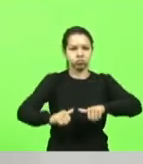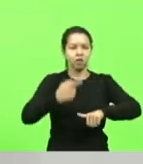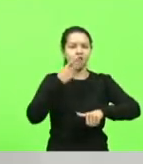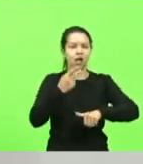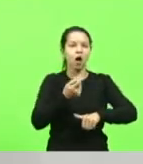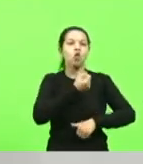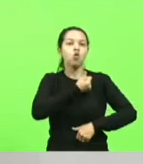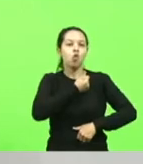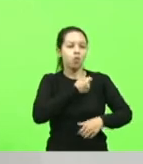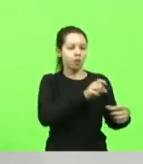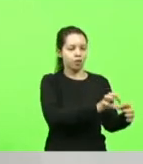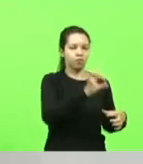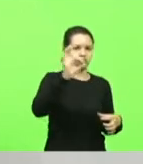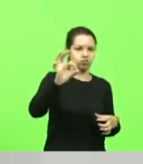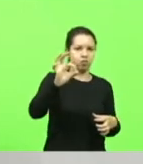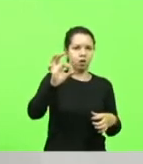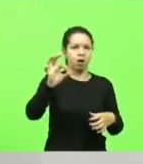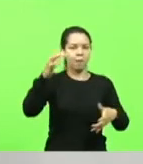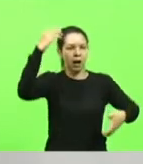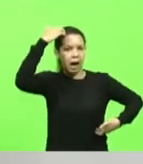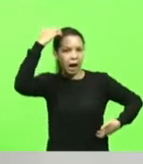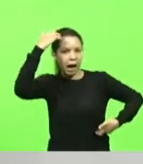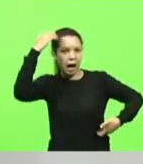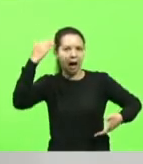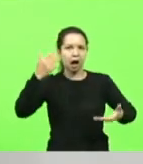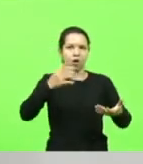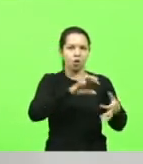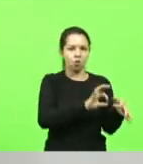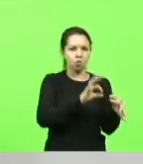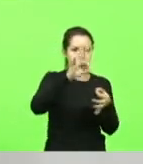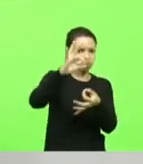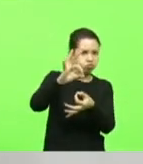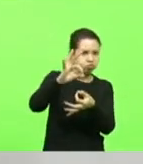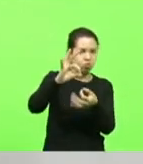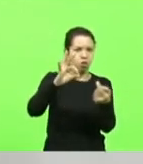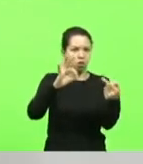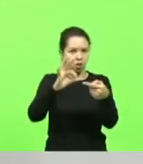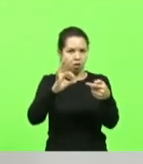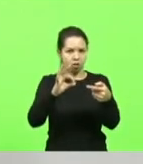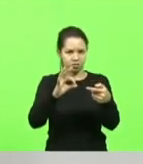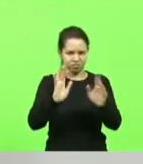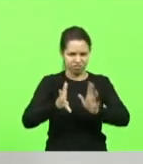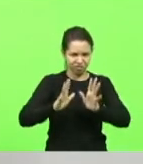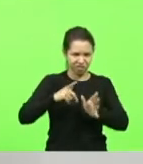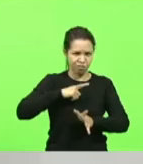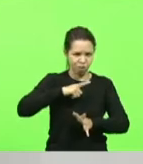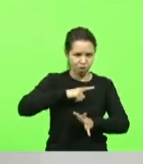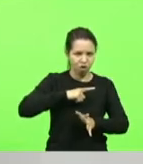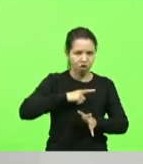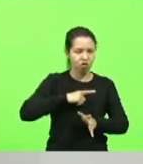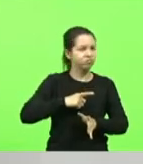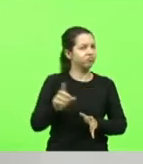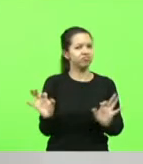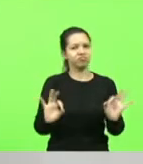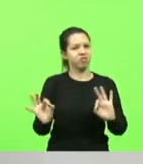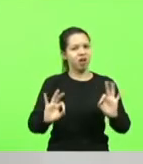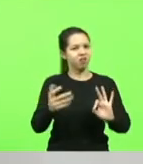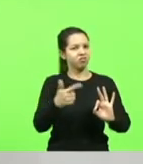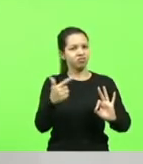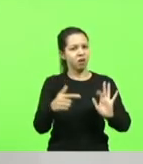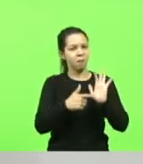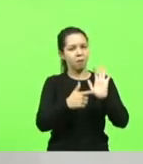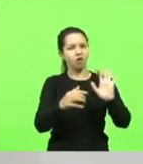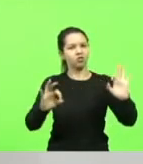do que deu, deu macaco, aqui, e aí uma moça sorrindo de biquíni, mostrando a bolinha. Alguém já viu isso? Já não? Não existe jogo do bicho. É o que